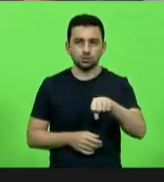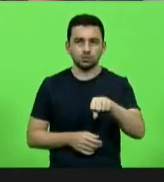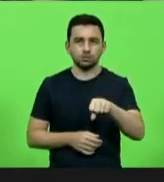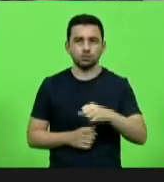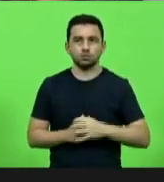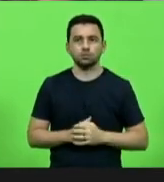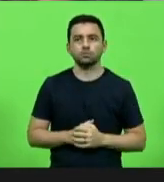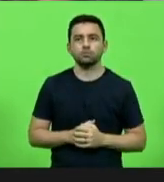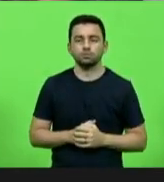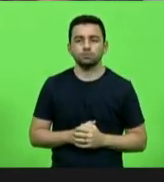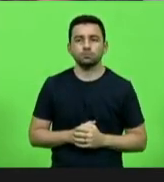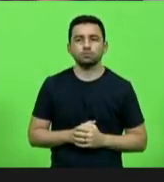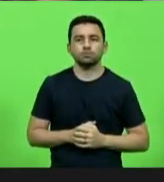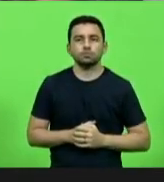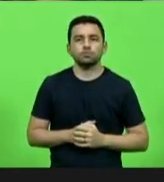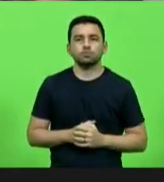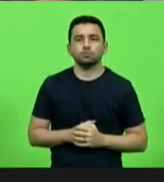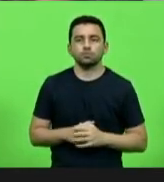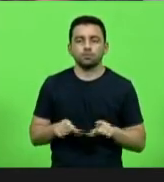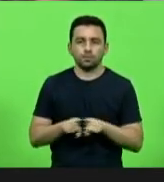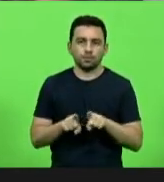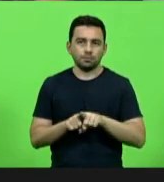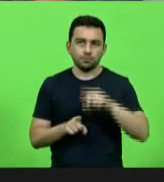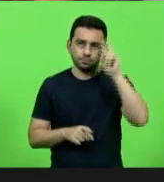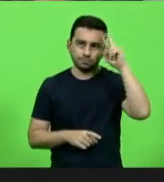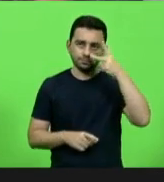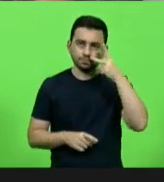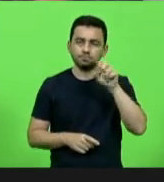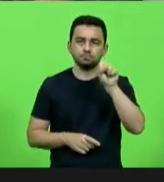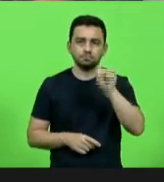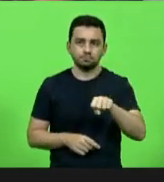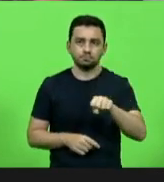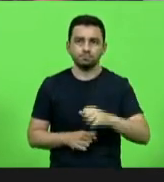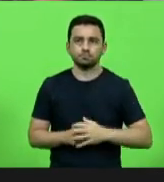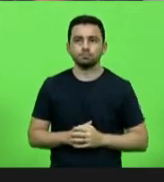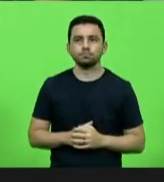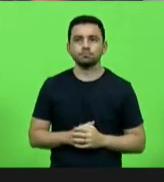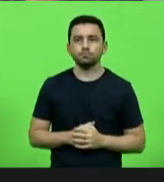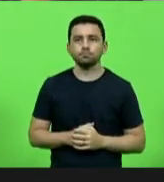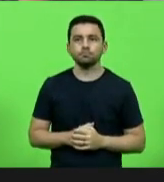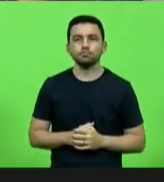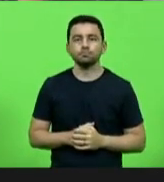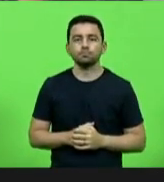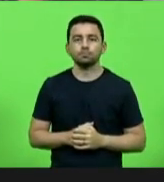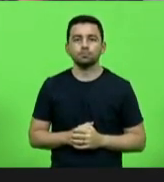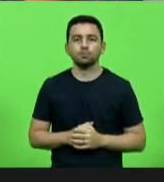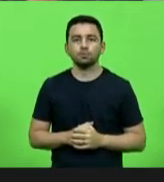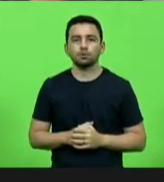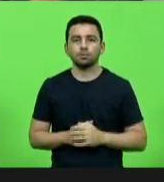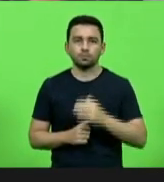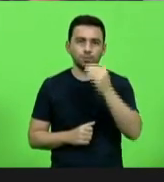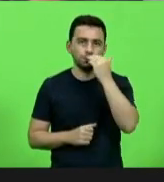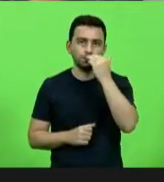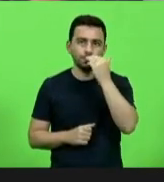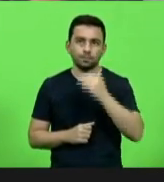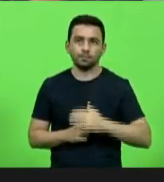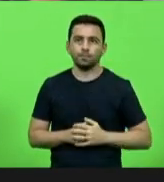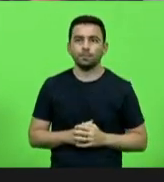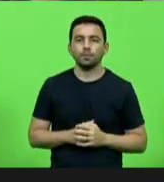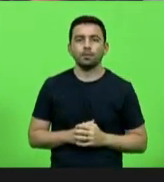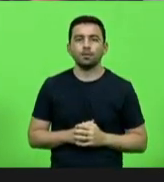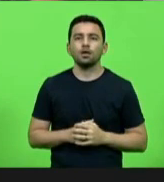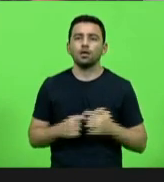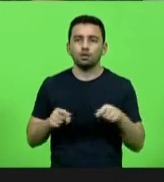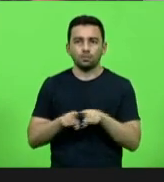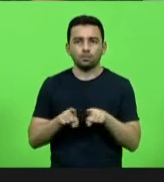Deputado Milton Obos vota sim, senhor presidente Como vota deputado Moacir Sopelsa? Voto